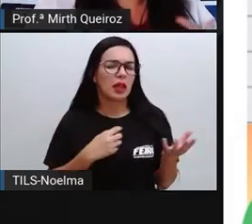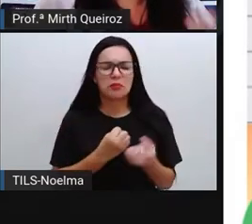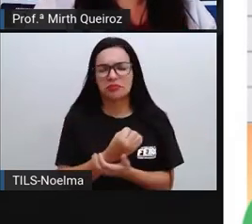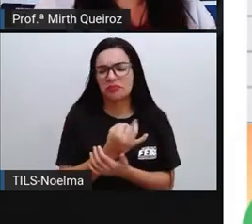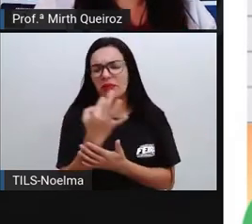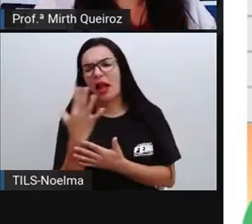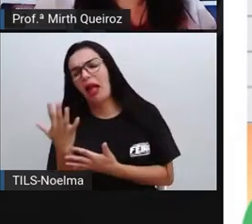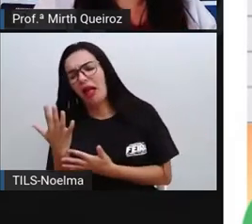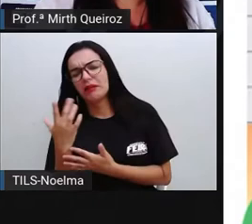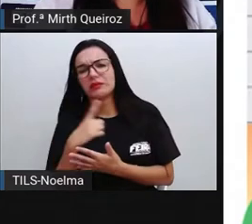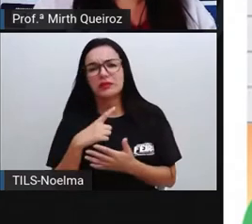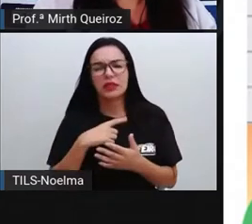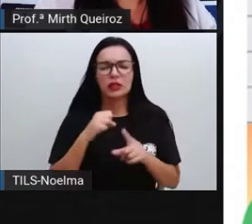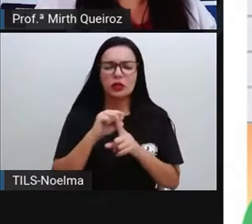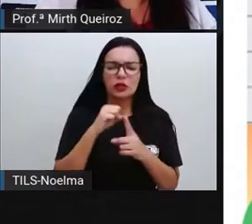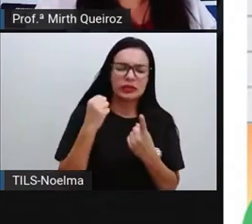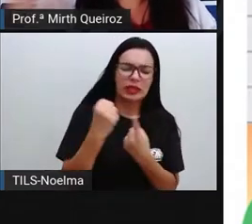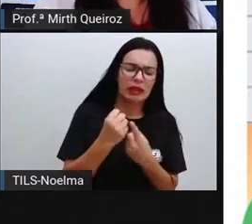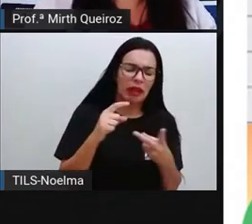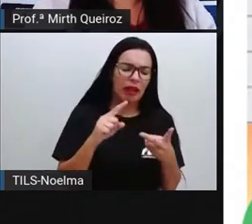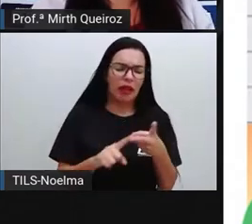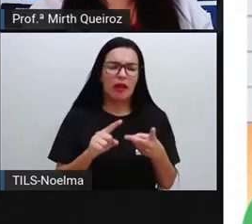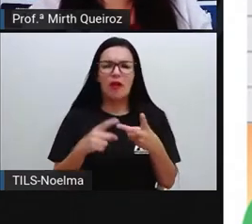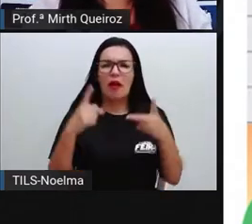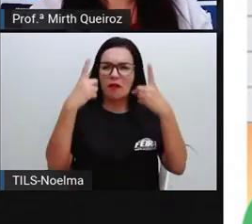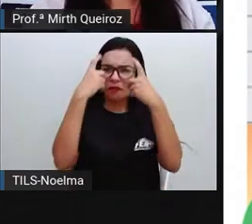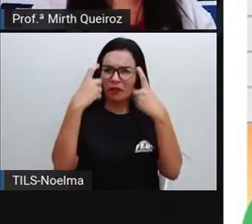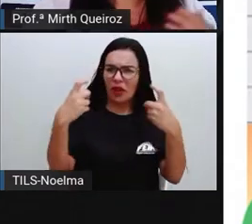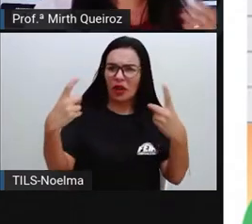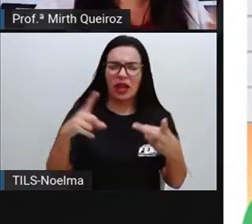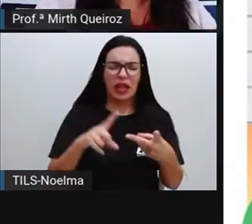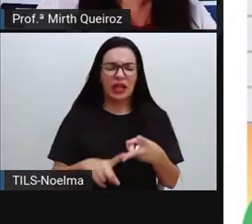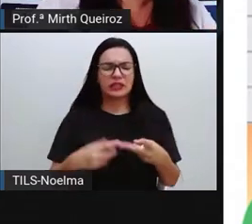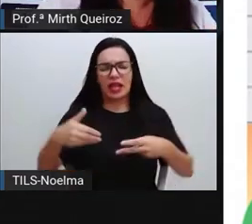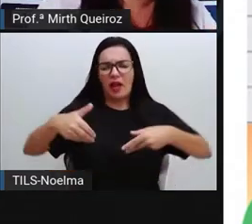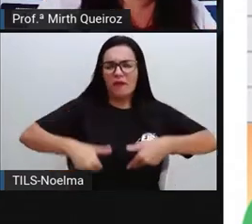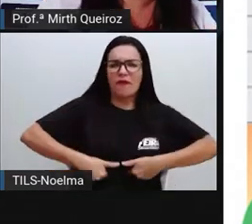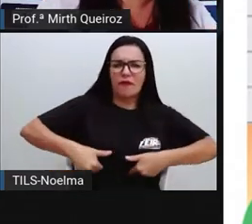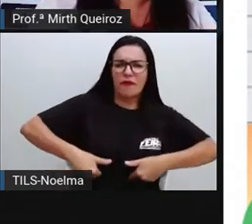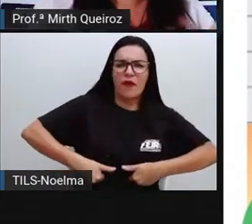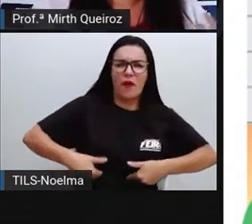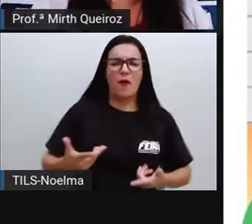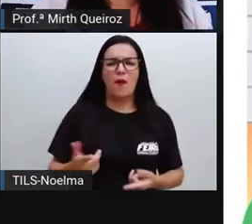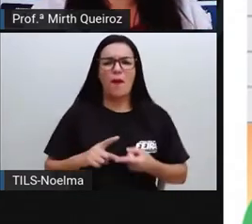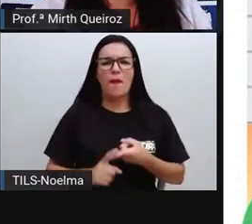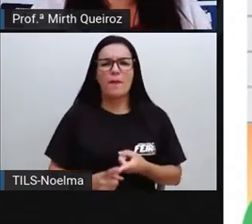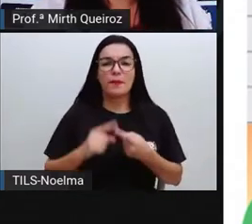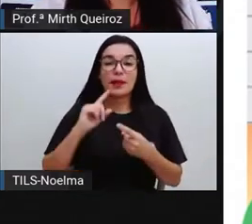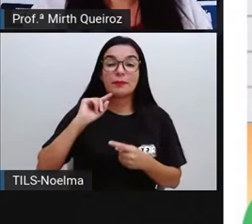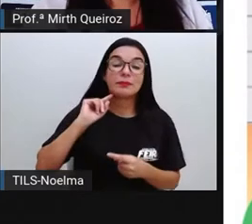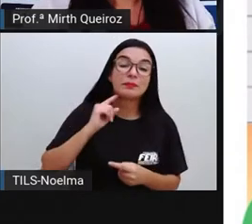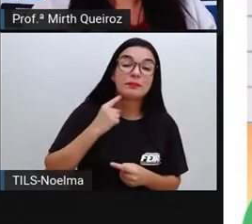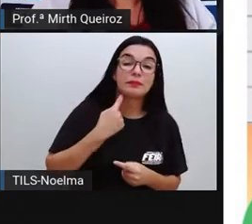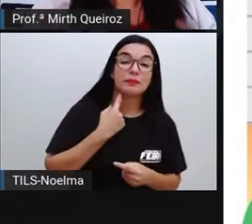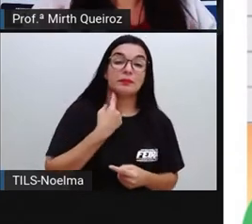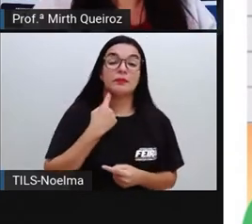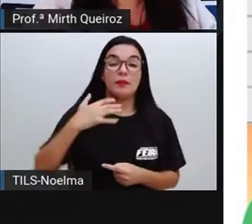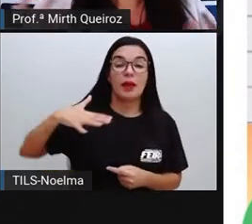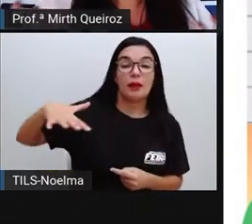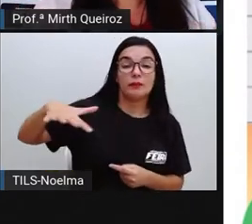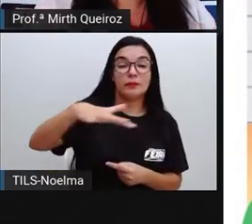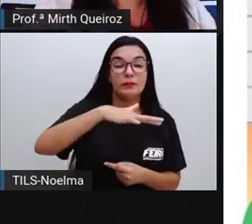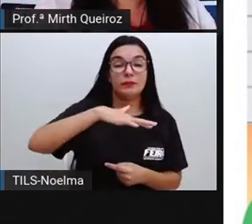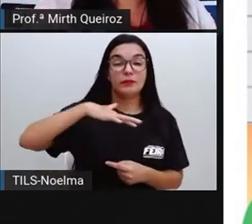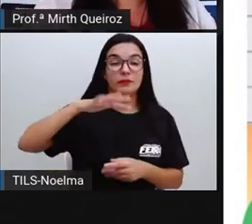ordem social, econômica, nós temos a violência, a fome, né? A poluição, são as